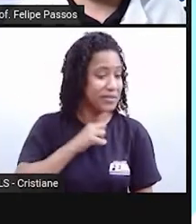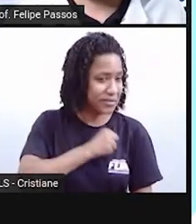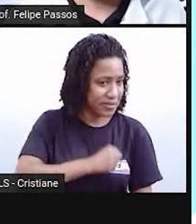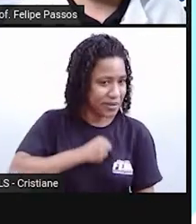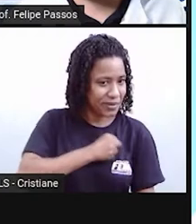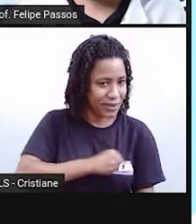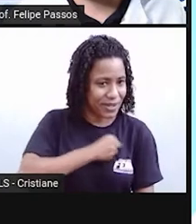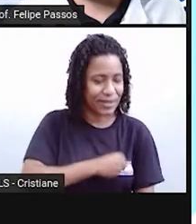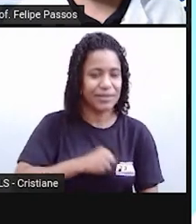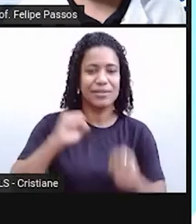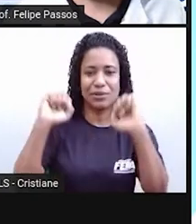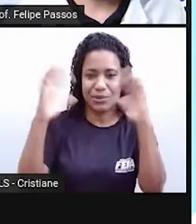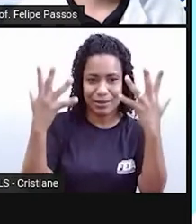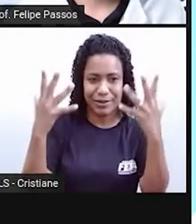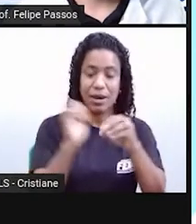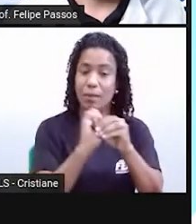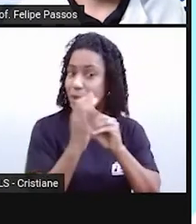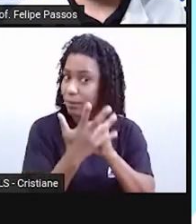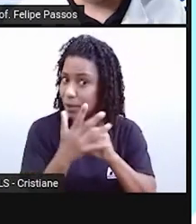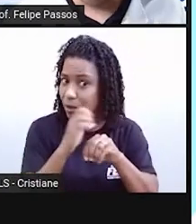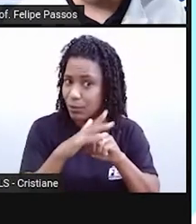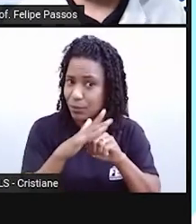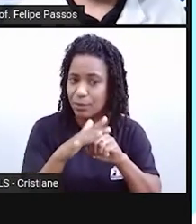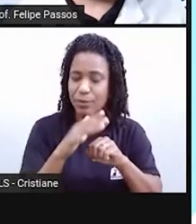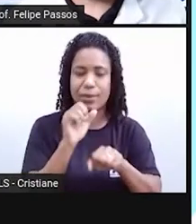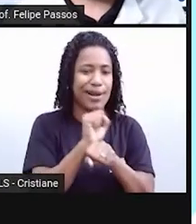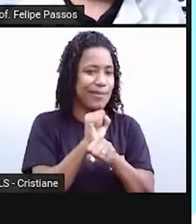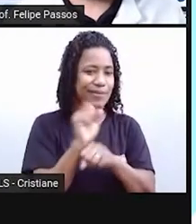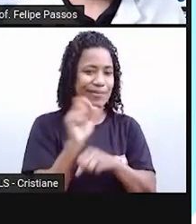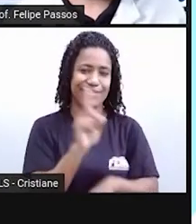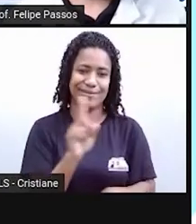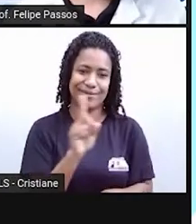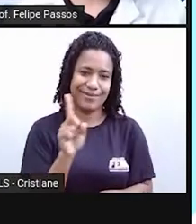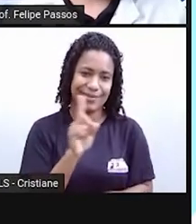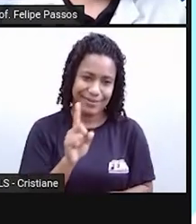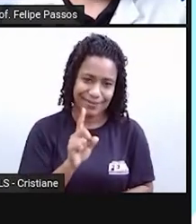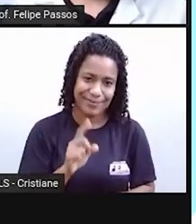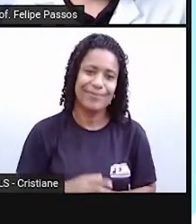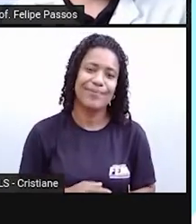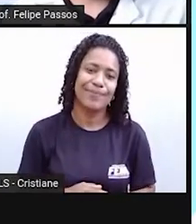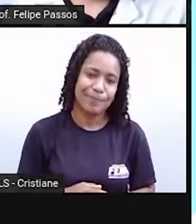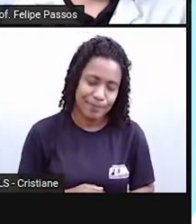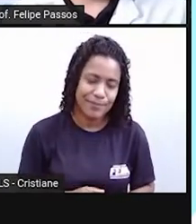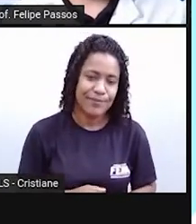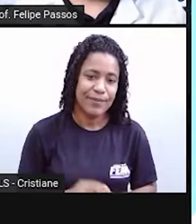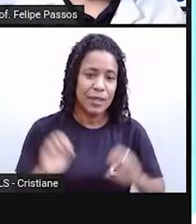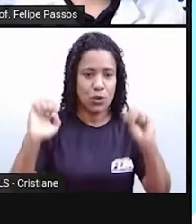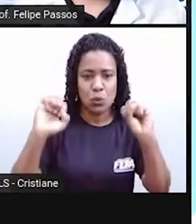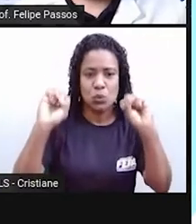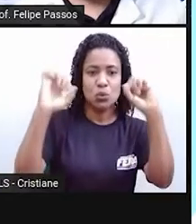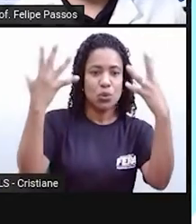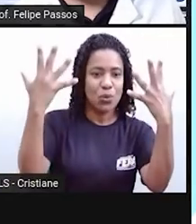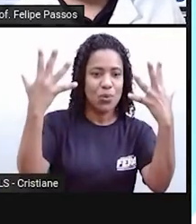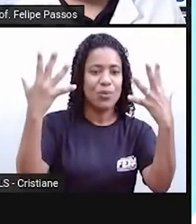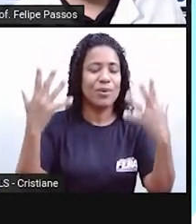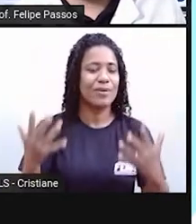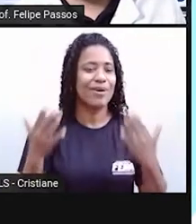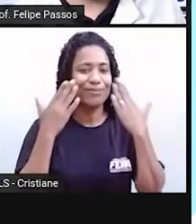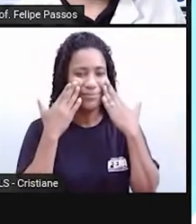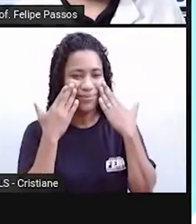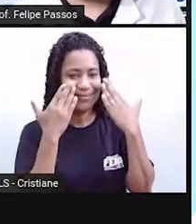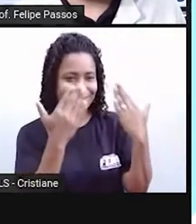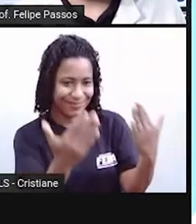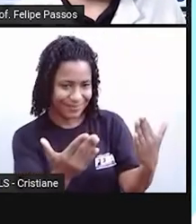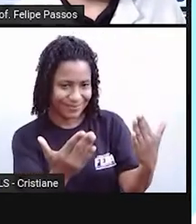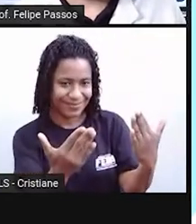pandemia ainda não acabou, hein, galera? Show, em inglês, é mostrar, exibir. Então, a gente usa a expressão em